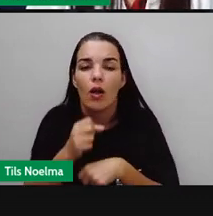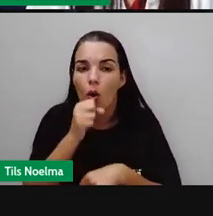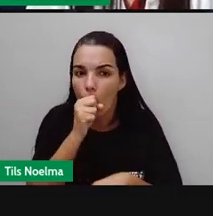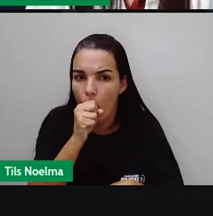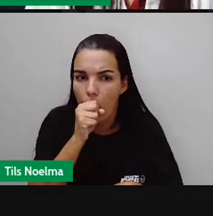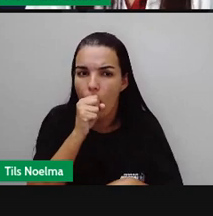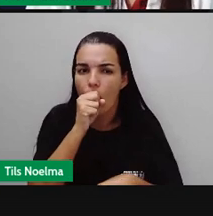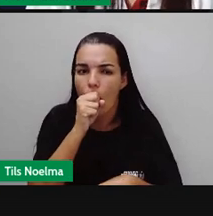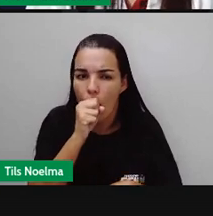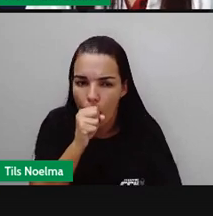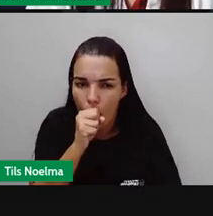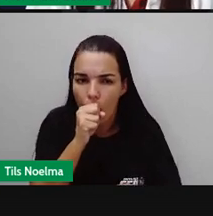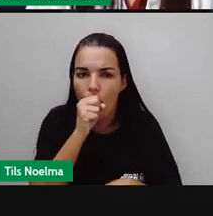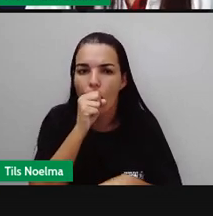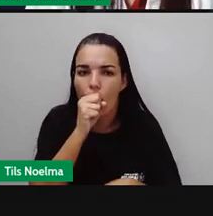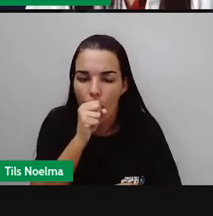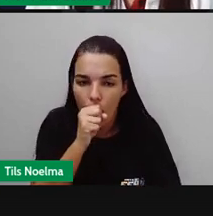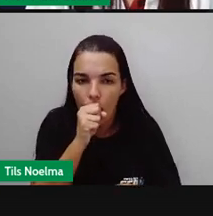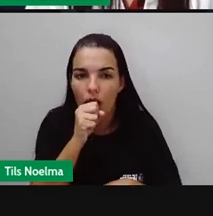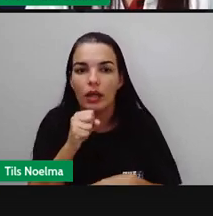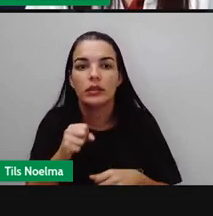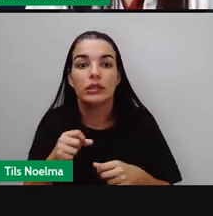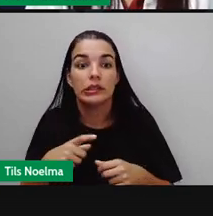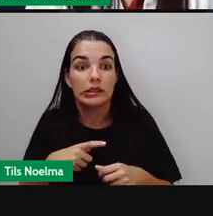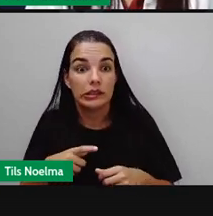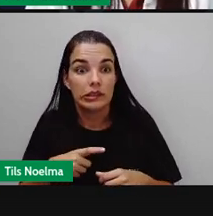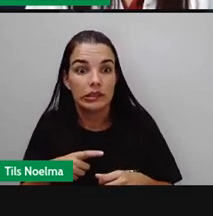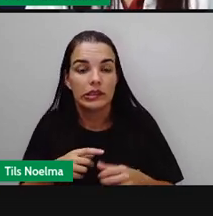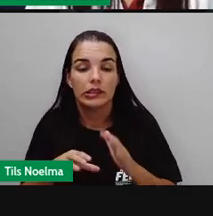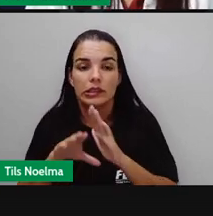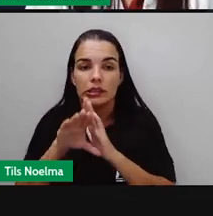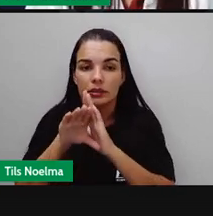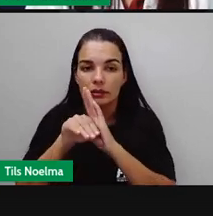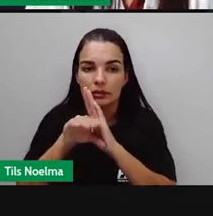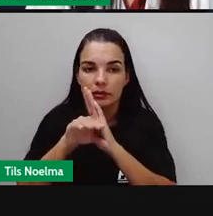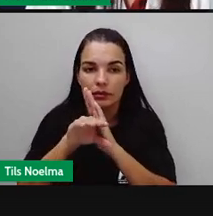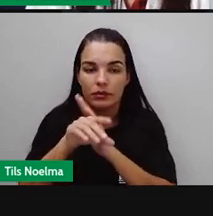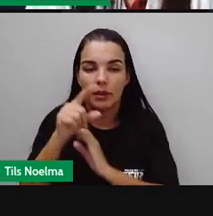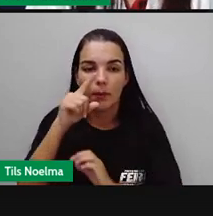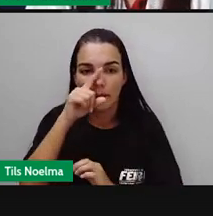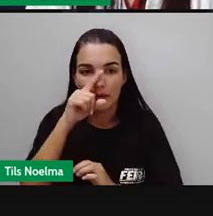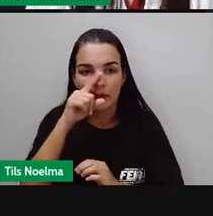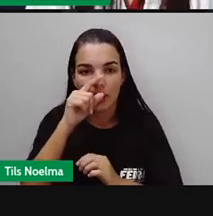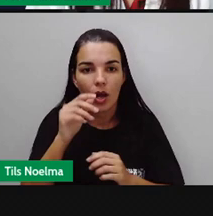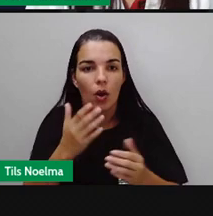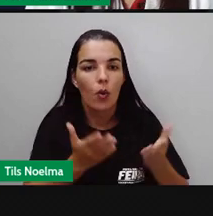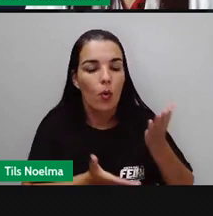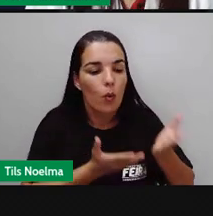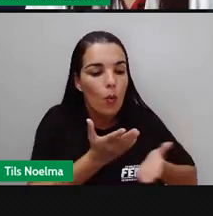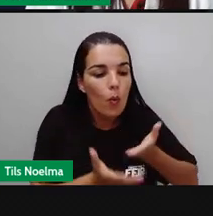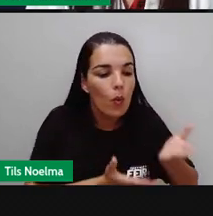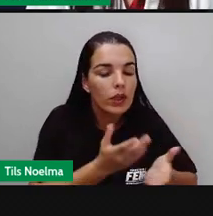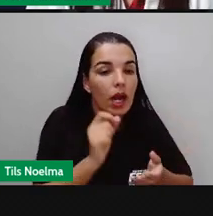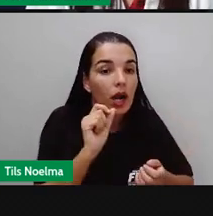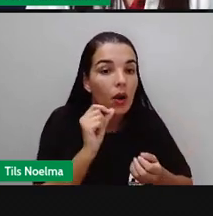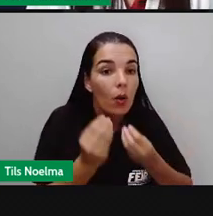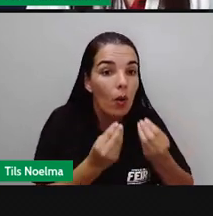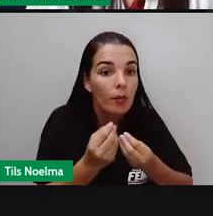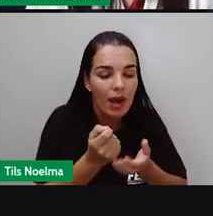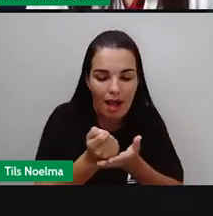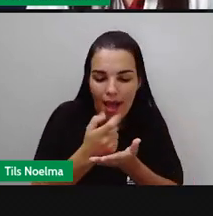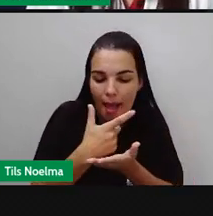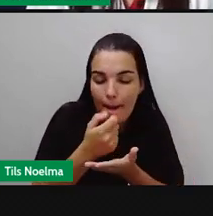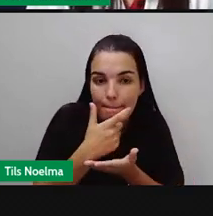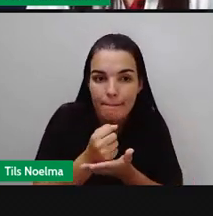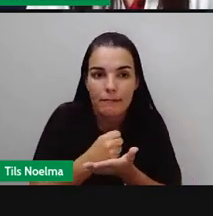tuberculose, coqueluche. Elas são causadas por bactérias. O tratamento é com antibiótico? Sim, é com antibiótico.